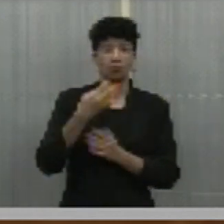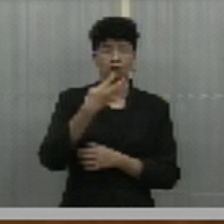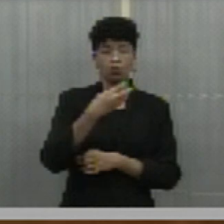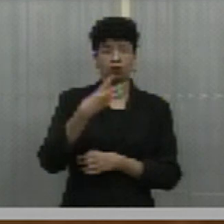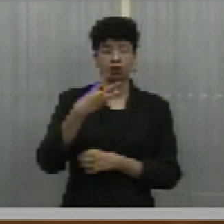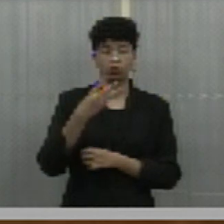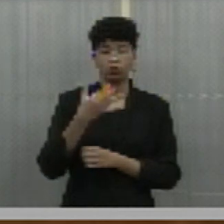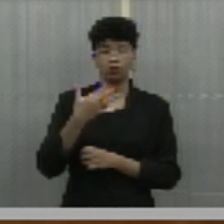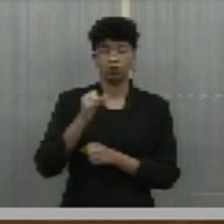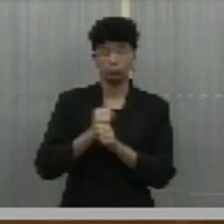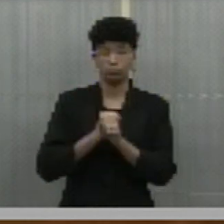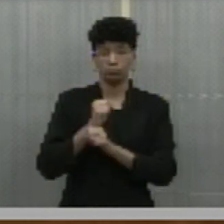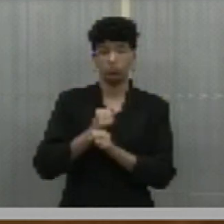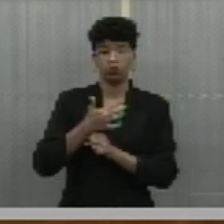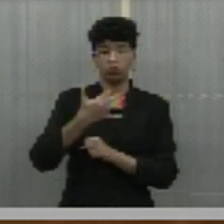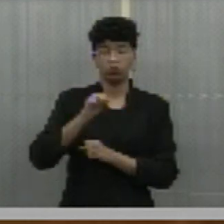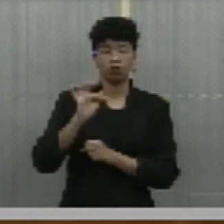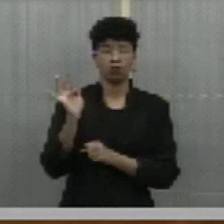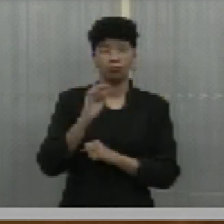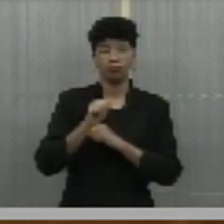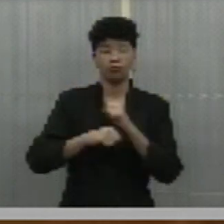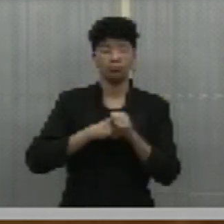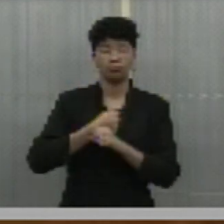anos, 10 de fevereiro de 1980,